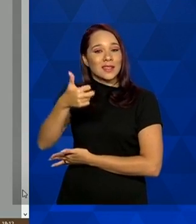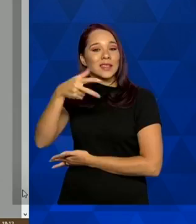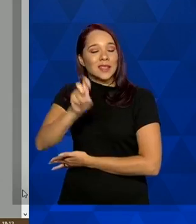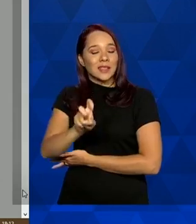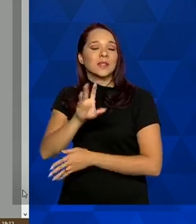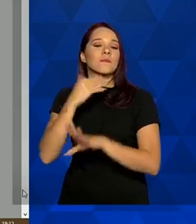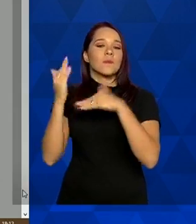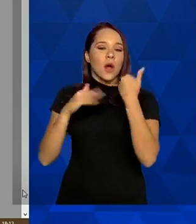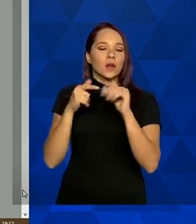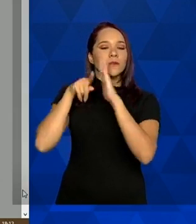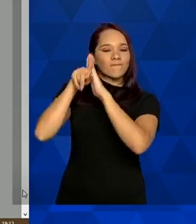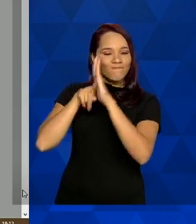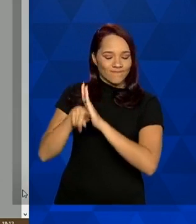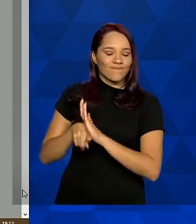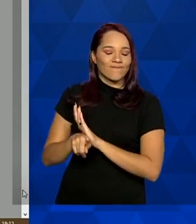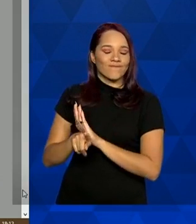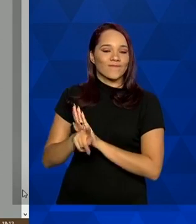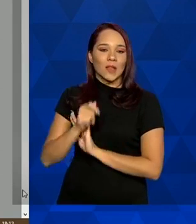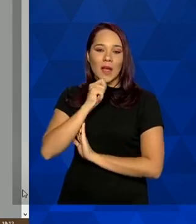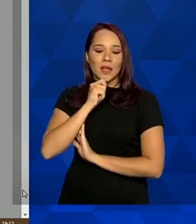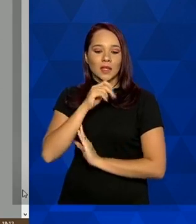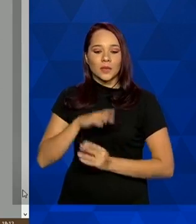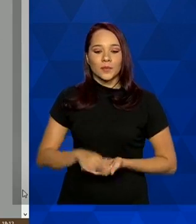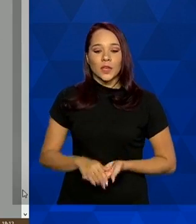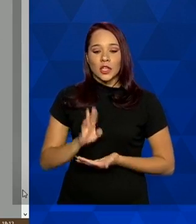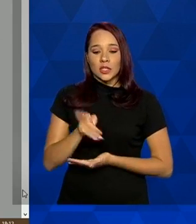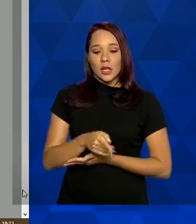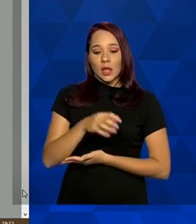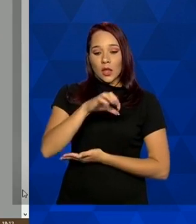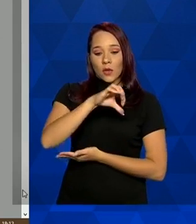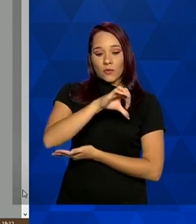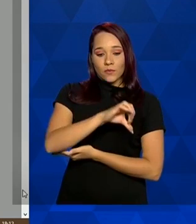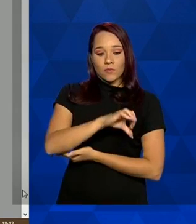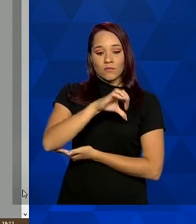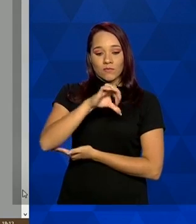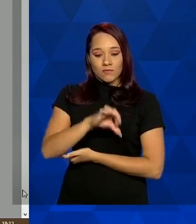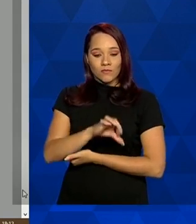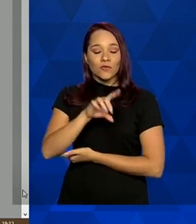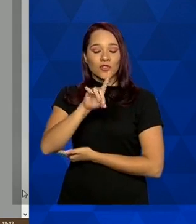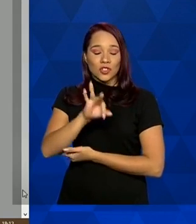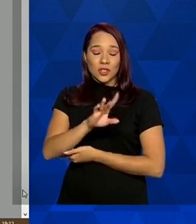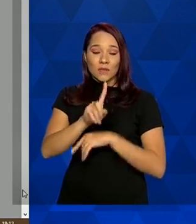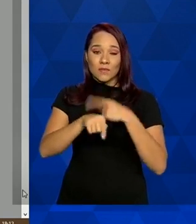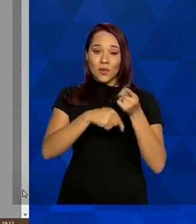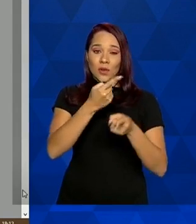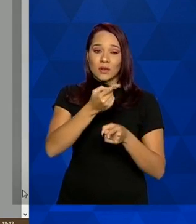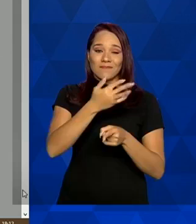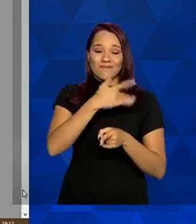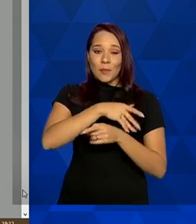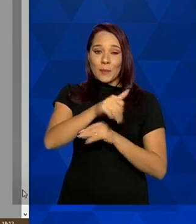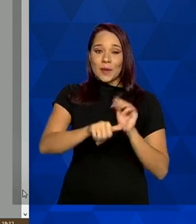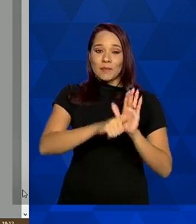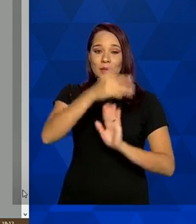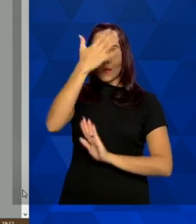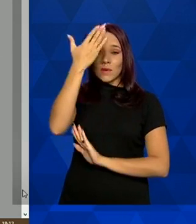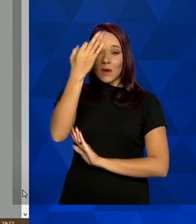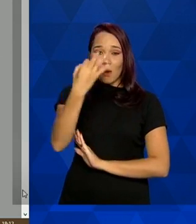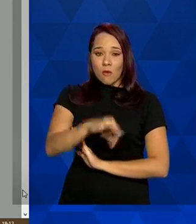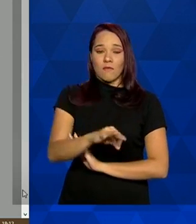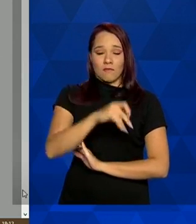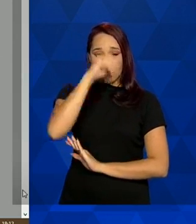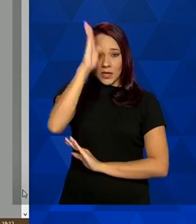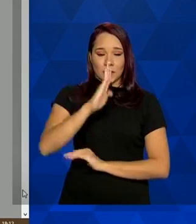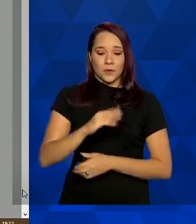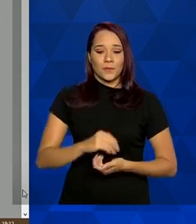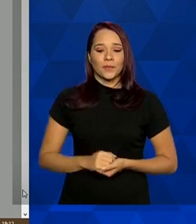Próximo. Nós estamos no 99º dia após a confirmação do primeiro caso no Brasil e